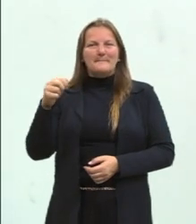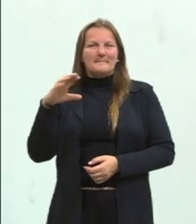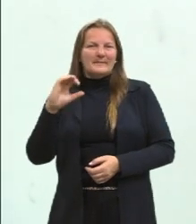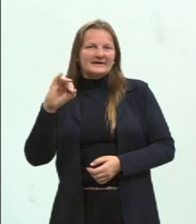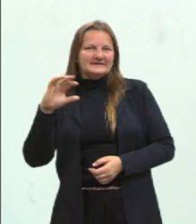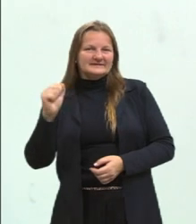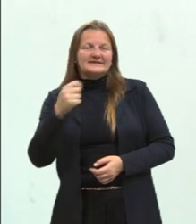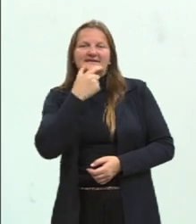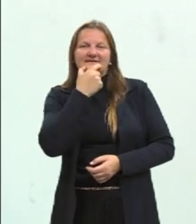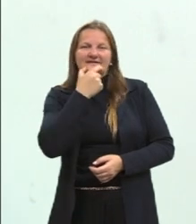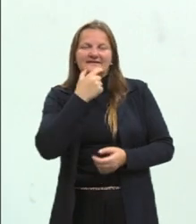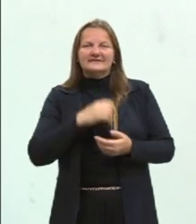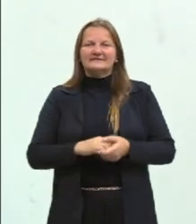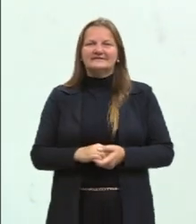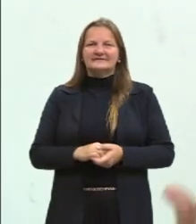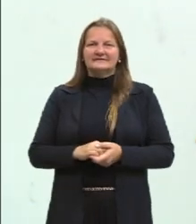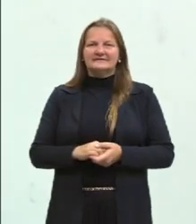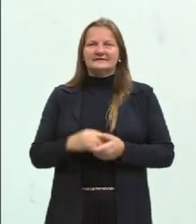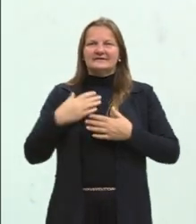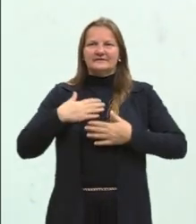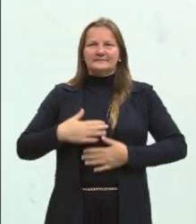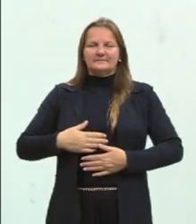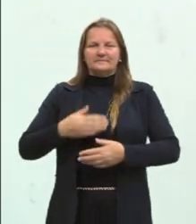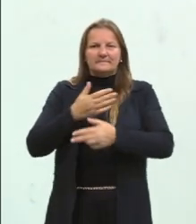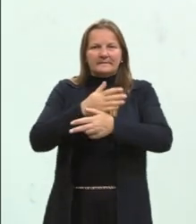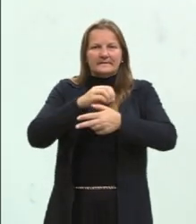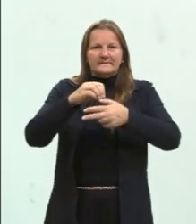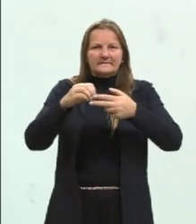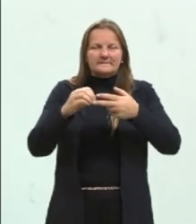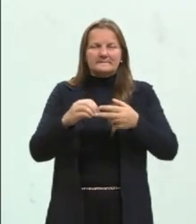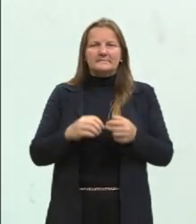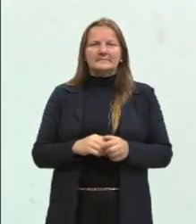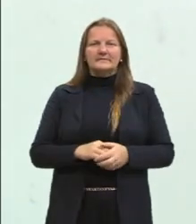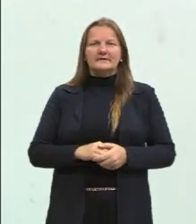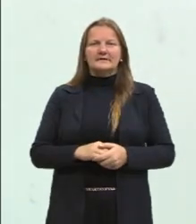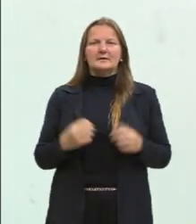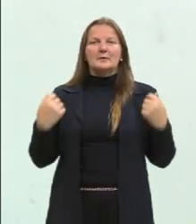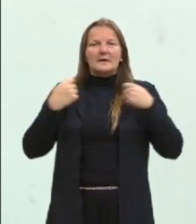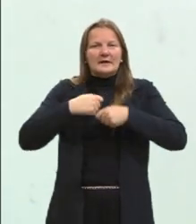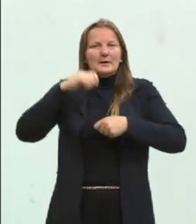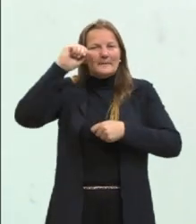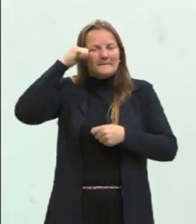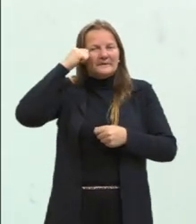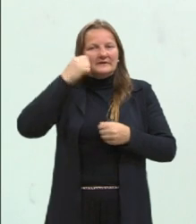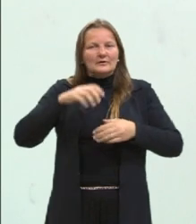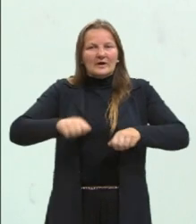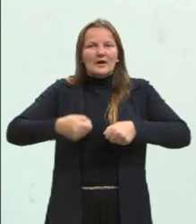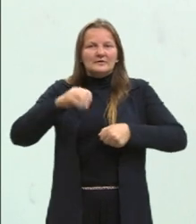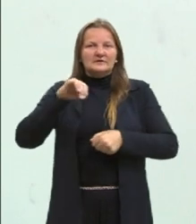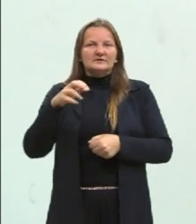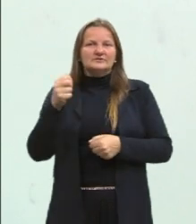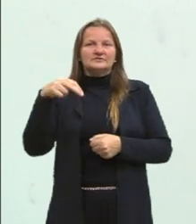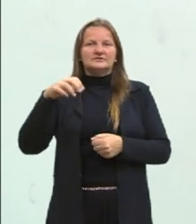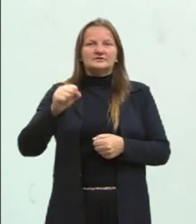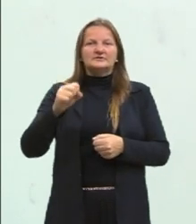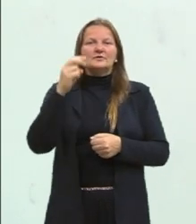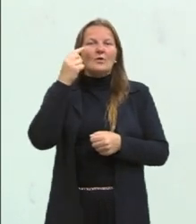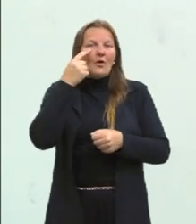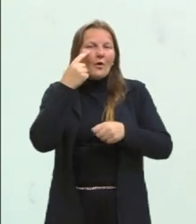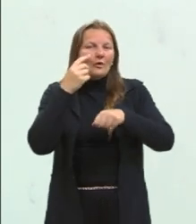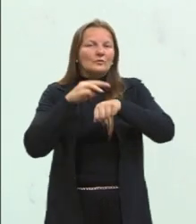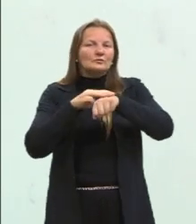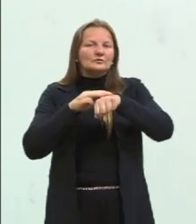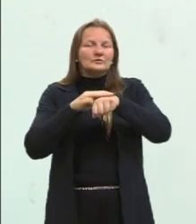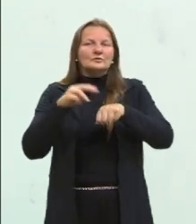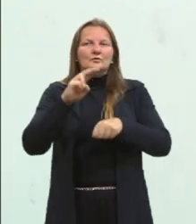professora de língua inglesa, estou vestindo a camiseta do projeto, casaco preto, calças jeans, tenho olhos castanhos, uso